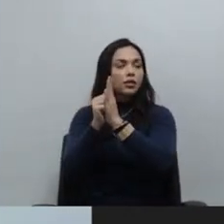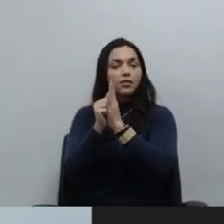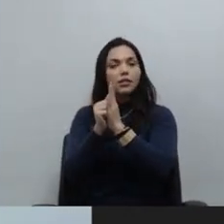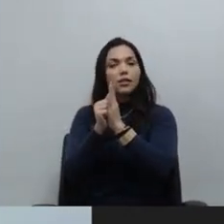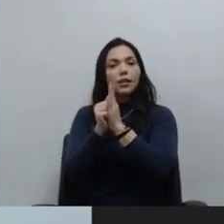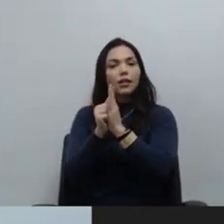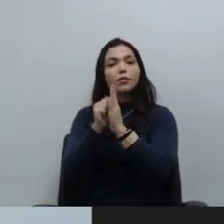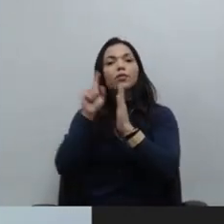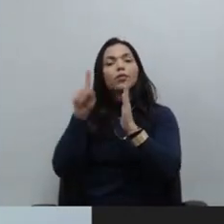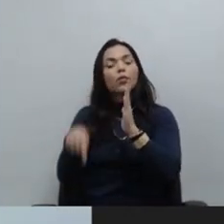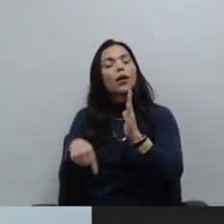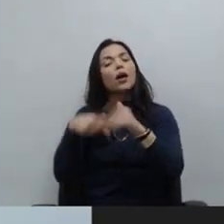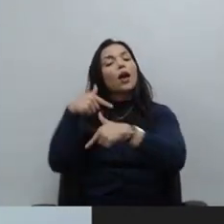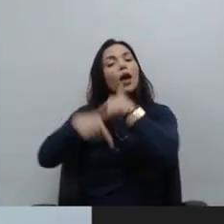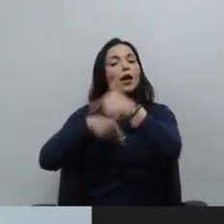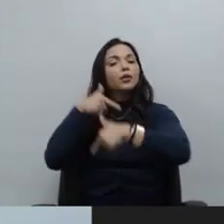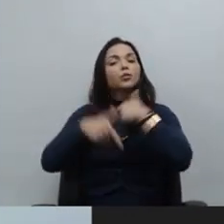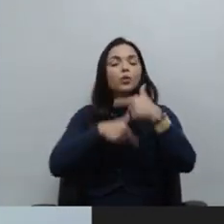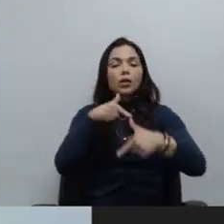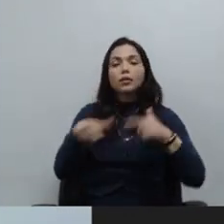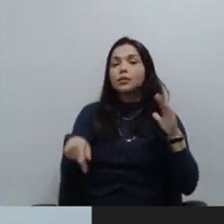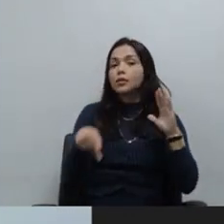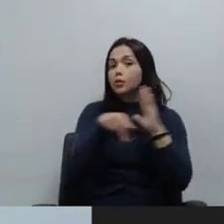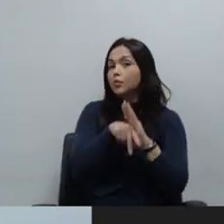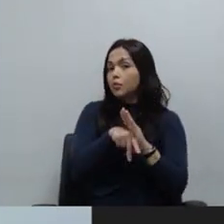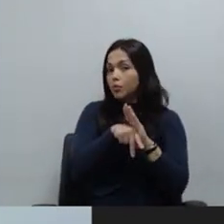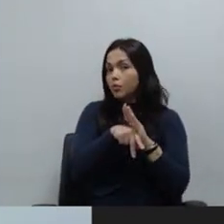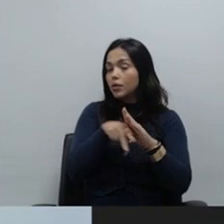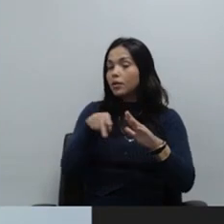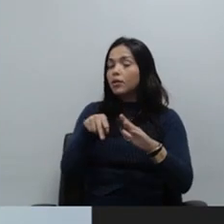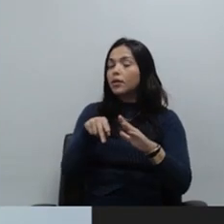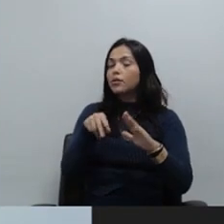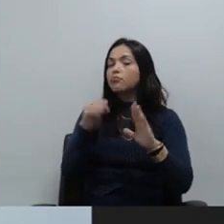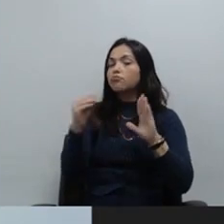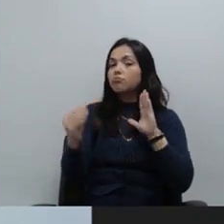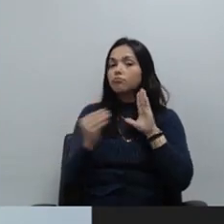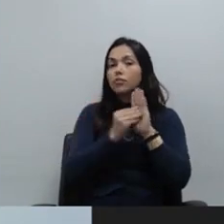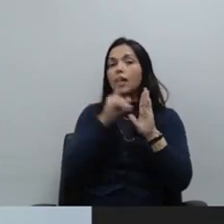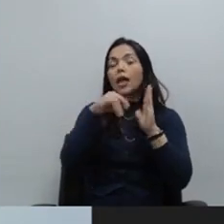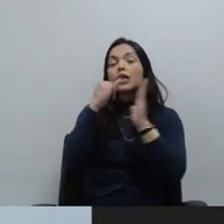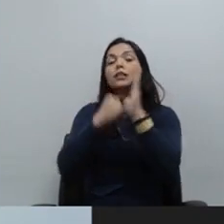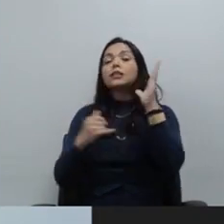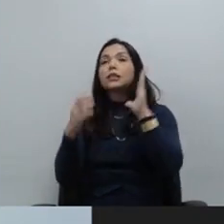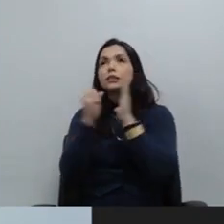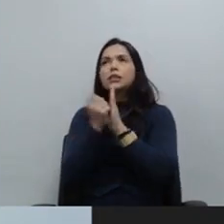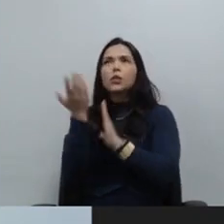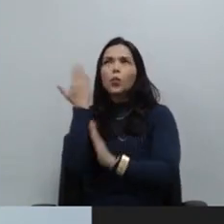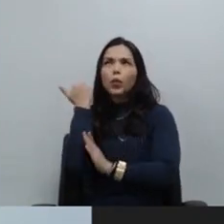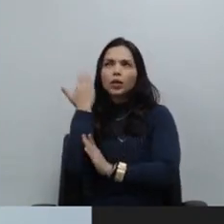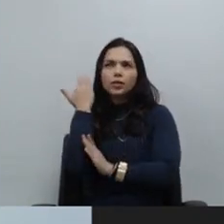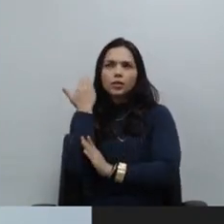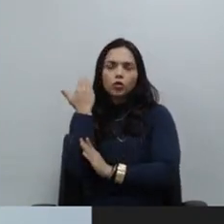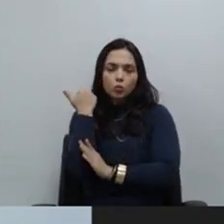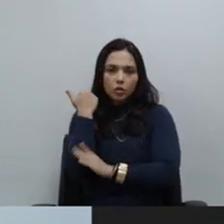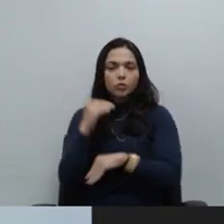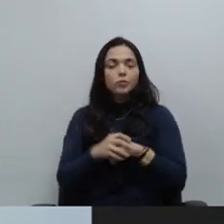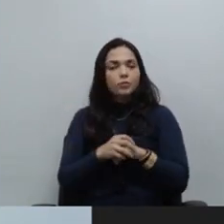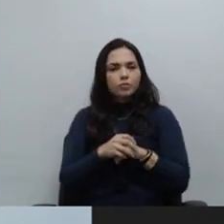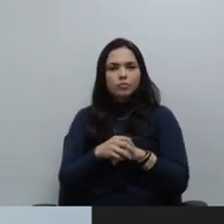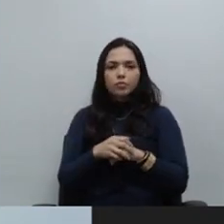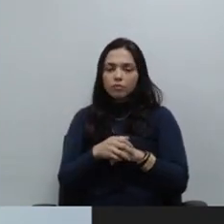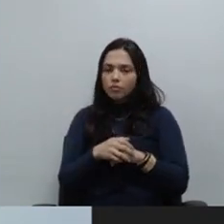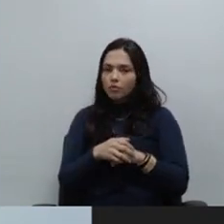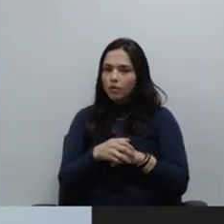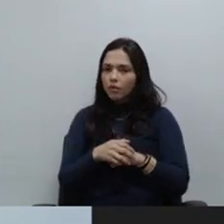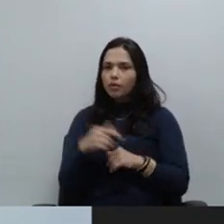atuação na atividade de decrim, que as inscrições foram abertas recentemente. Eu fiz uma